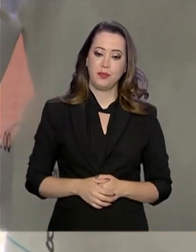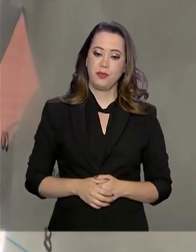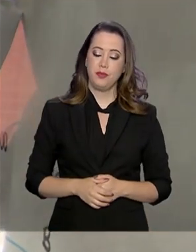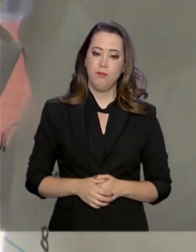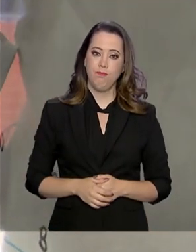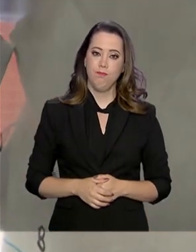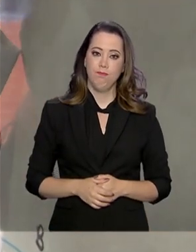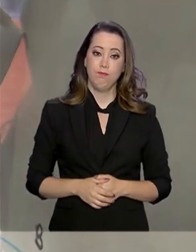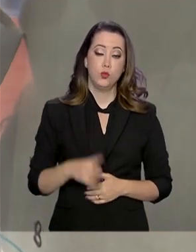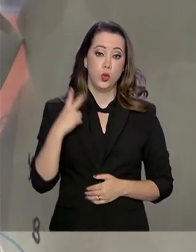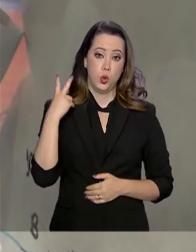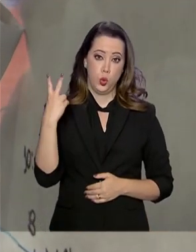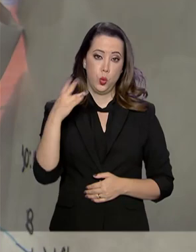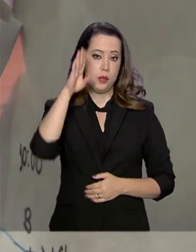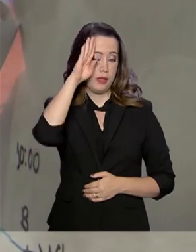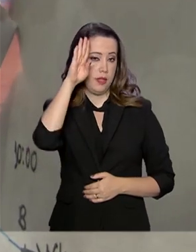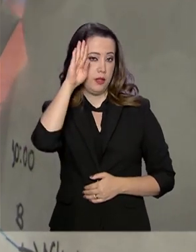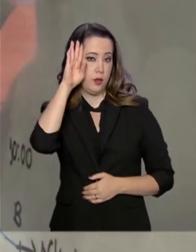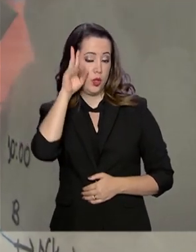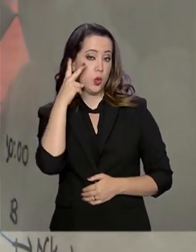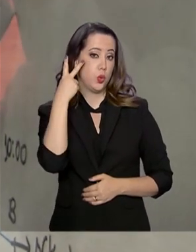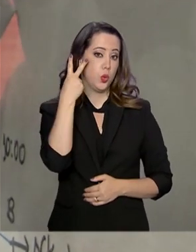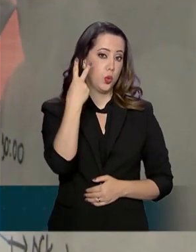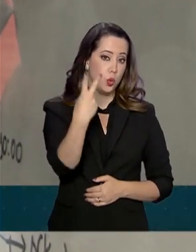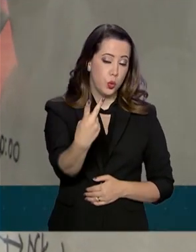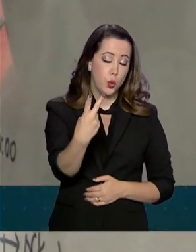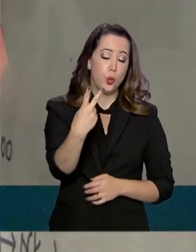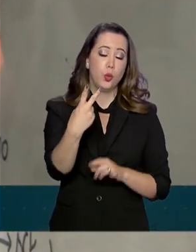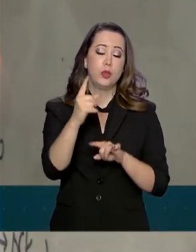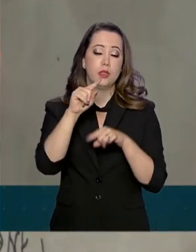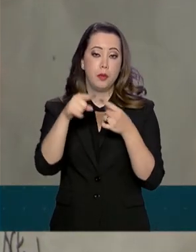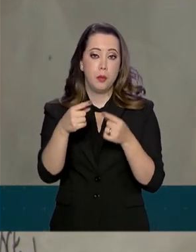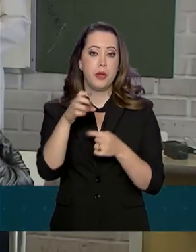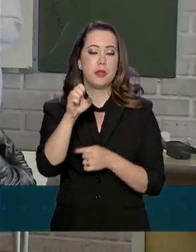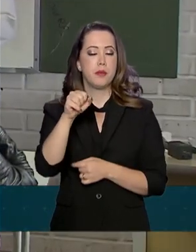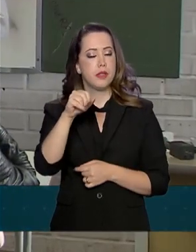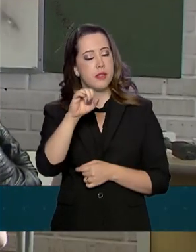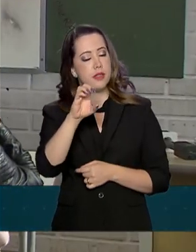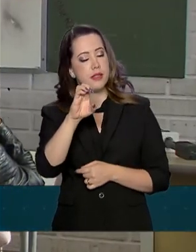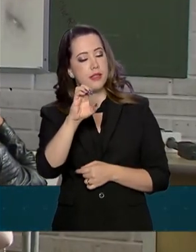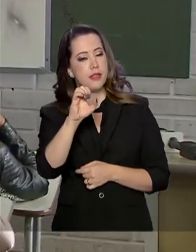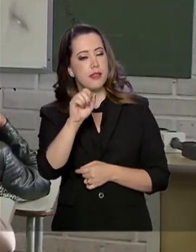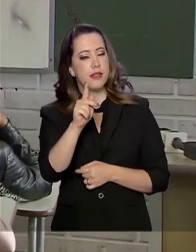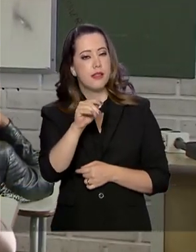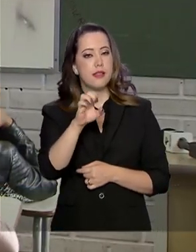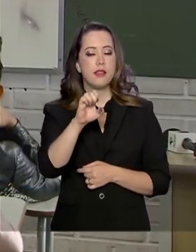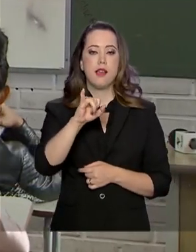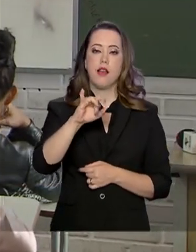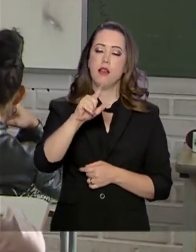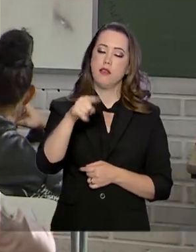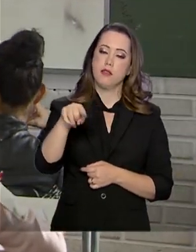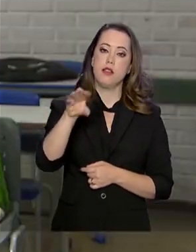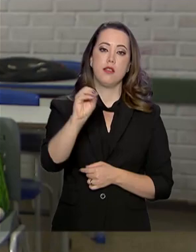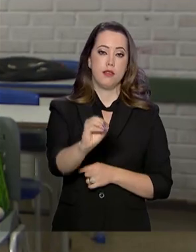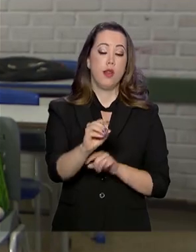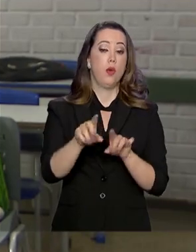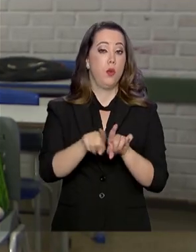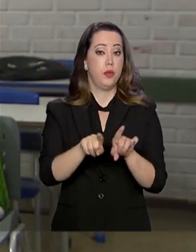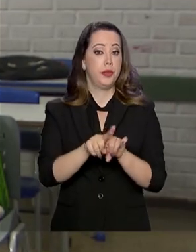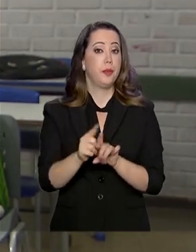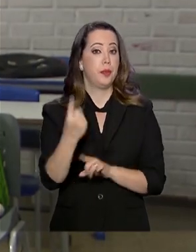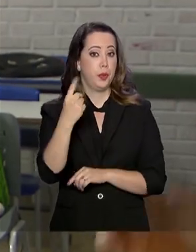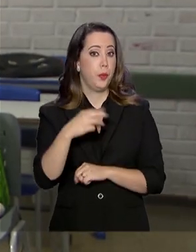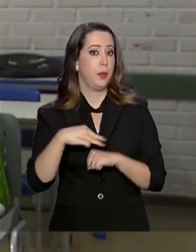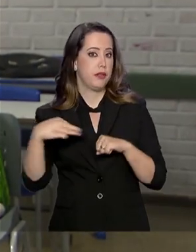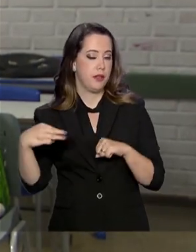Com duas graduações, duas especializações e um mestrado, Cristina nem pensa em parar de estudar. A professora